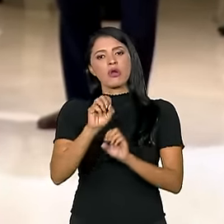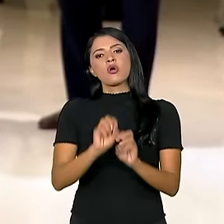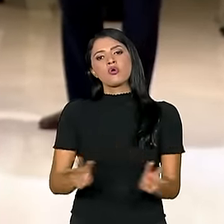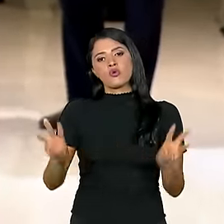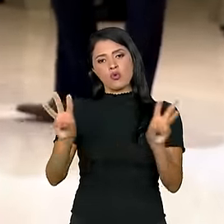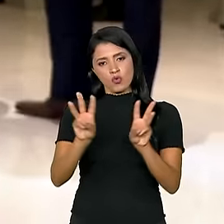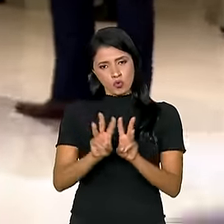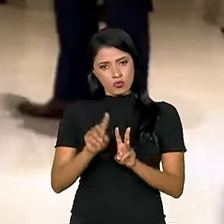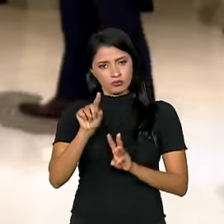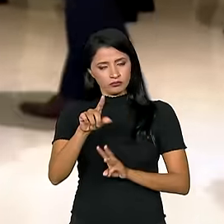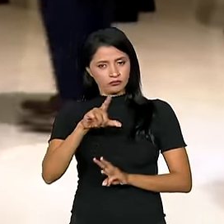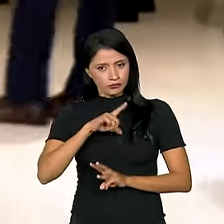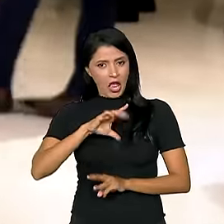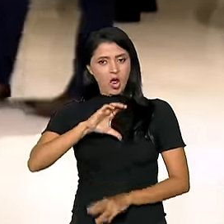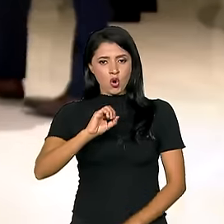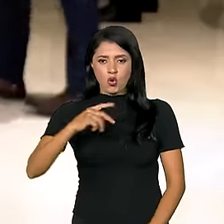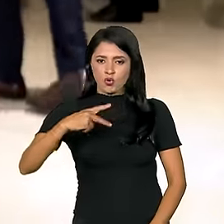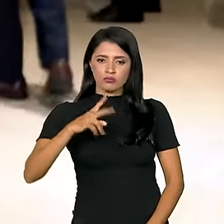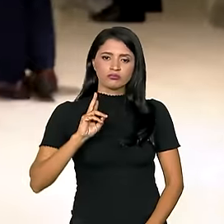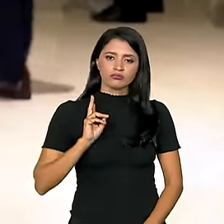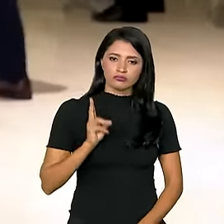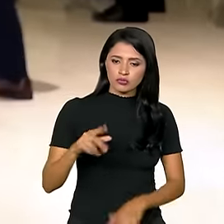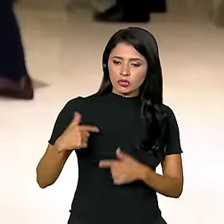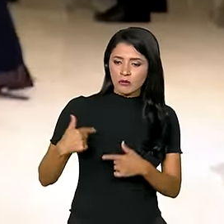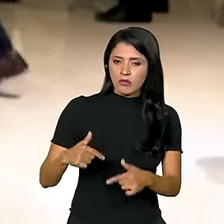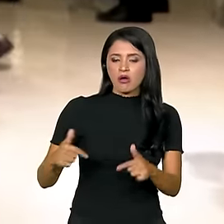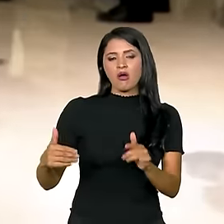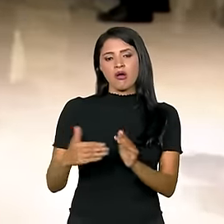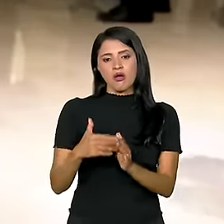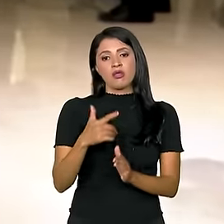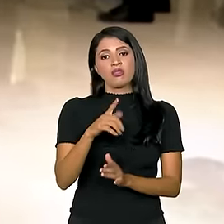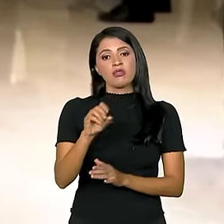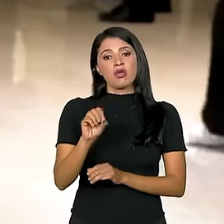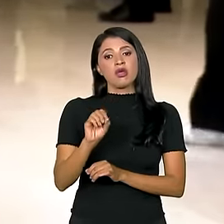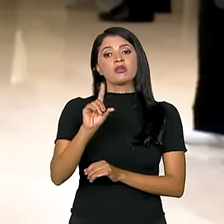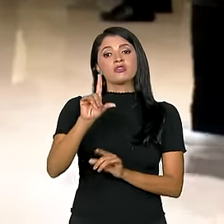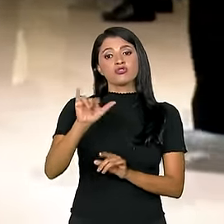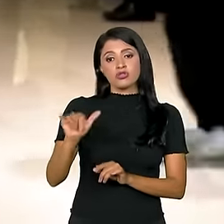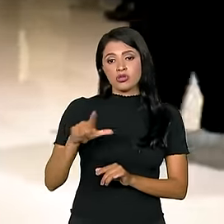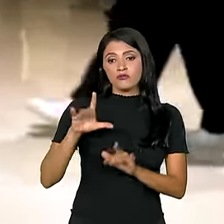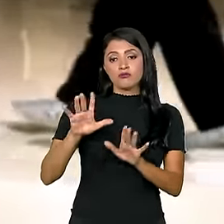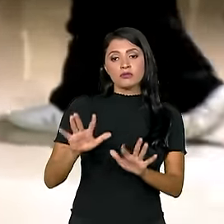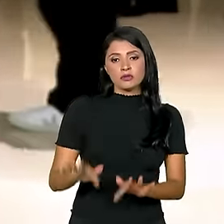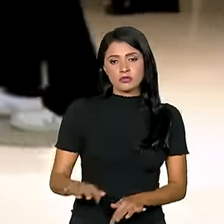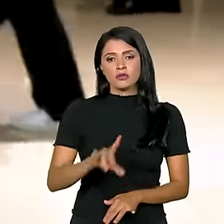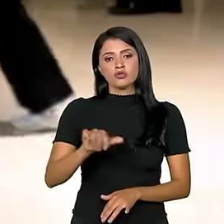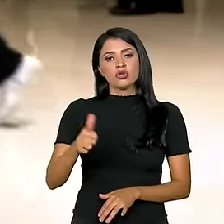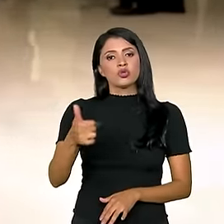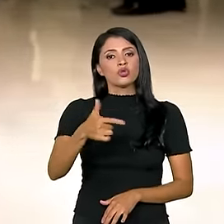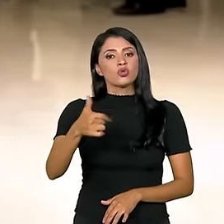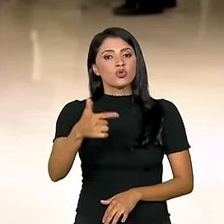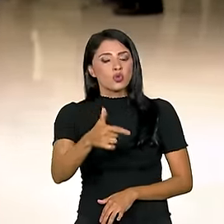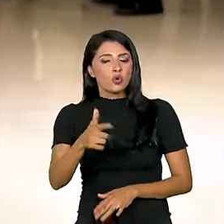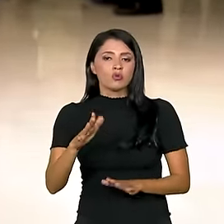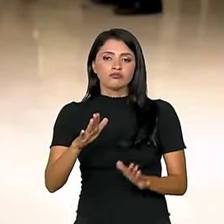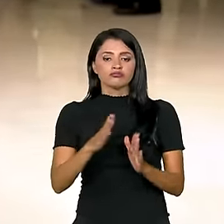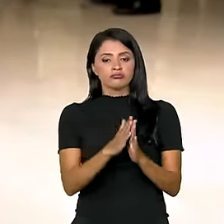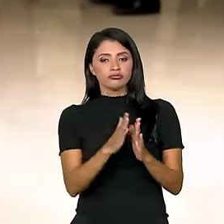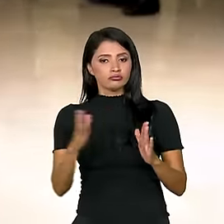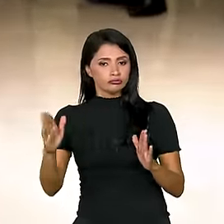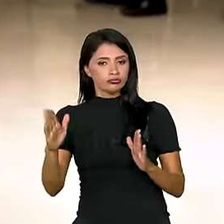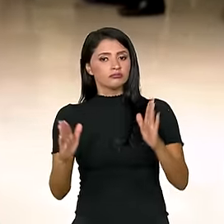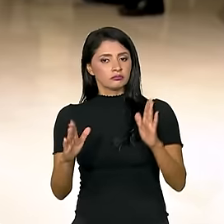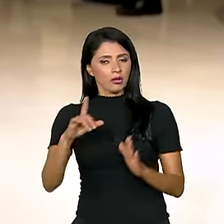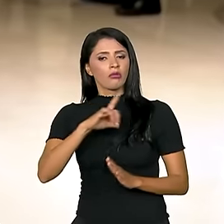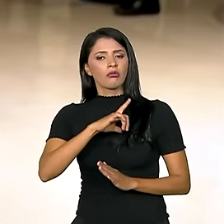Os trabalhos da COP continuarão ainda pelos próximos 10 dias, só se encerrarão no dia 12 e ao longo desse tempo haverá